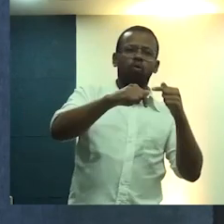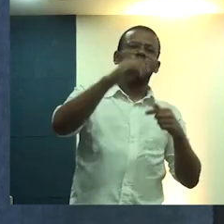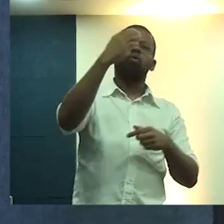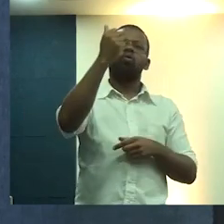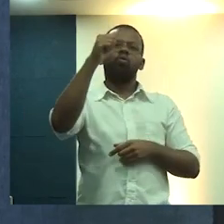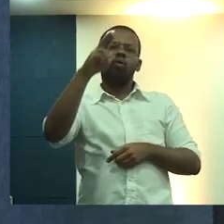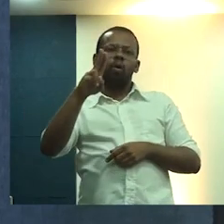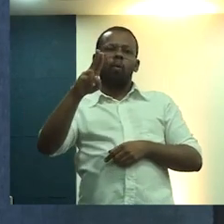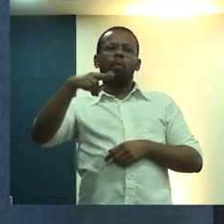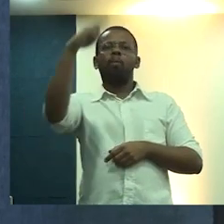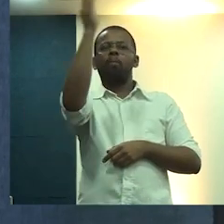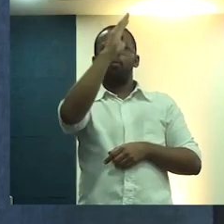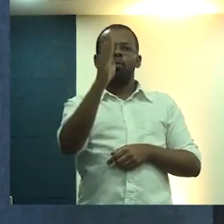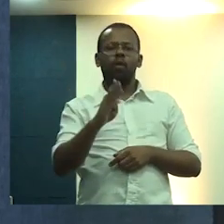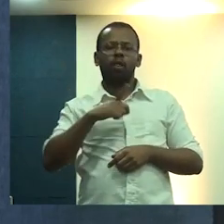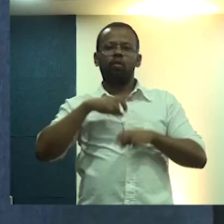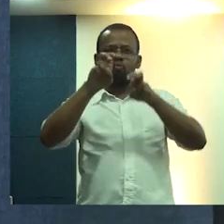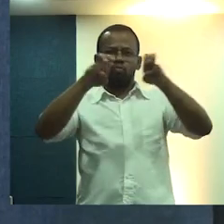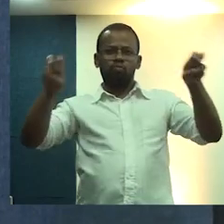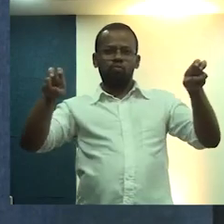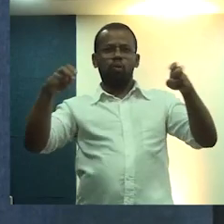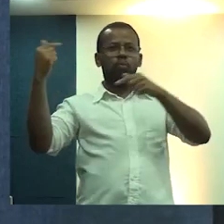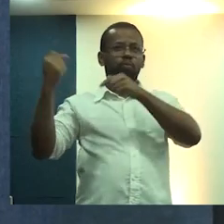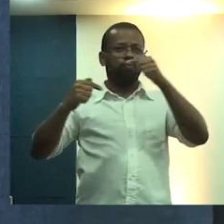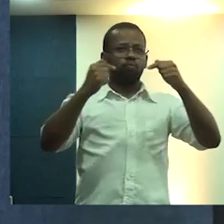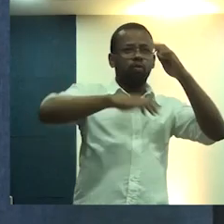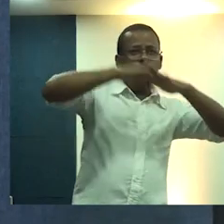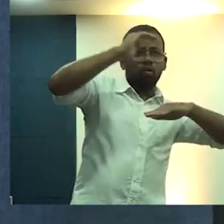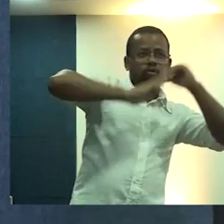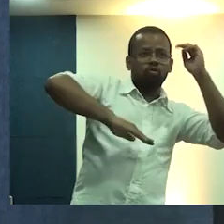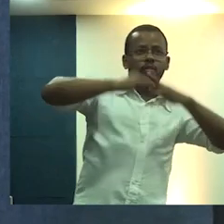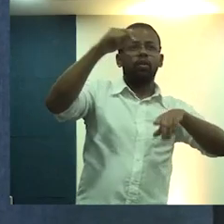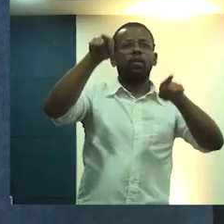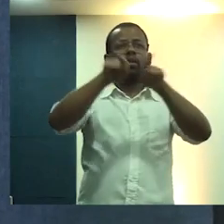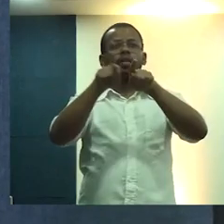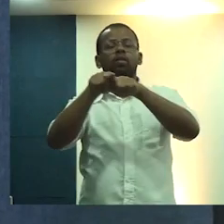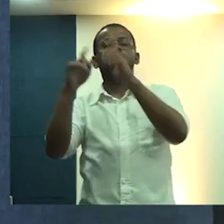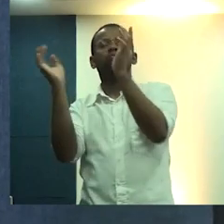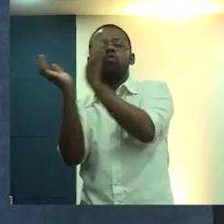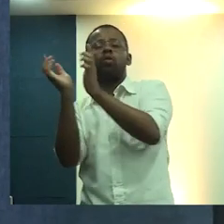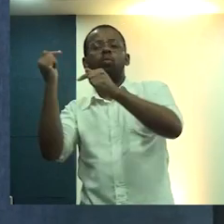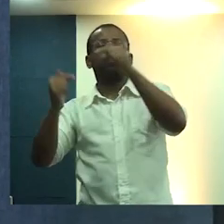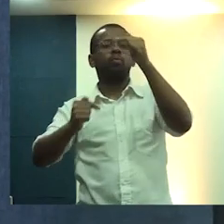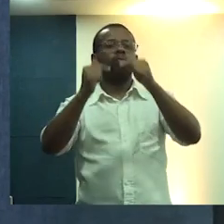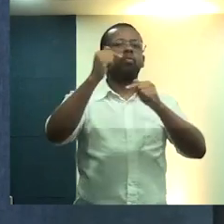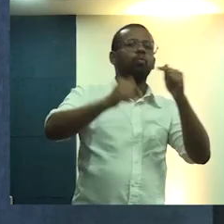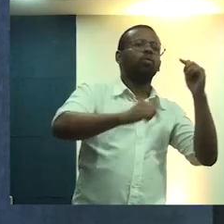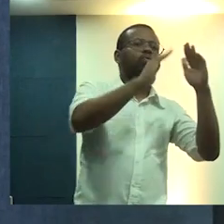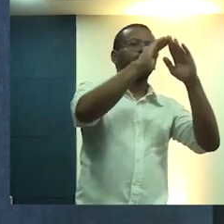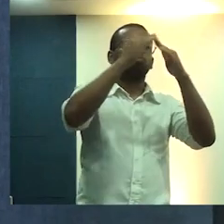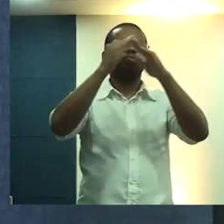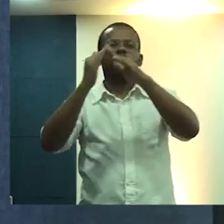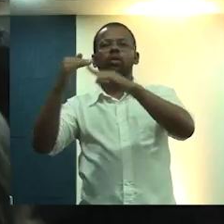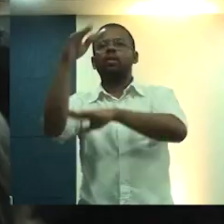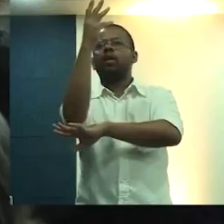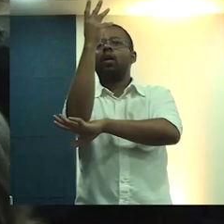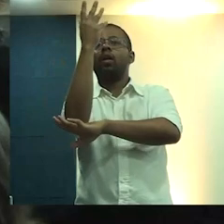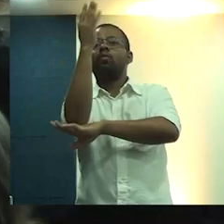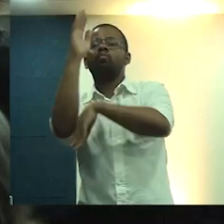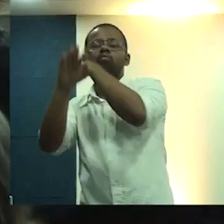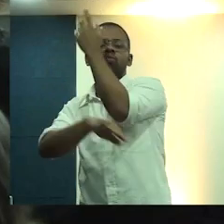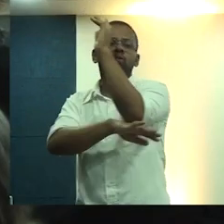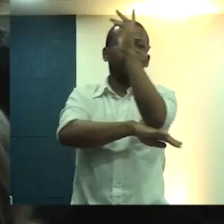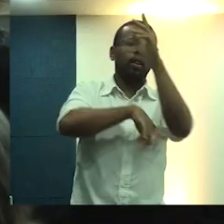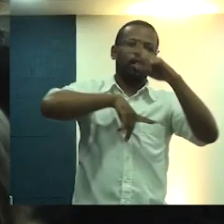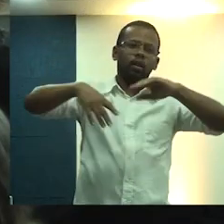Brasil, a Comissão de Política Profissional e a Comissão de Política Urbana e Ambiental, além